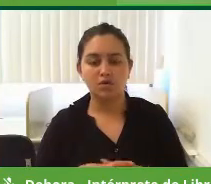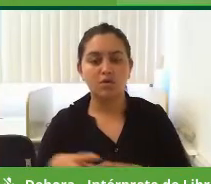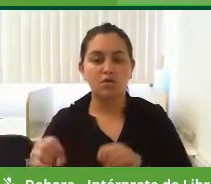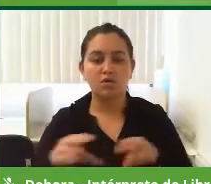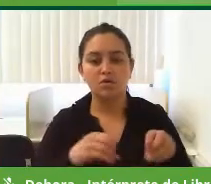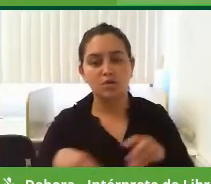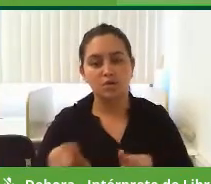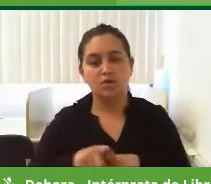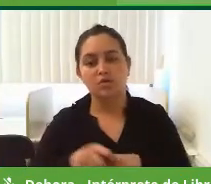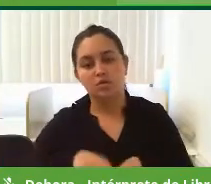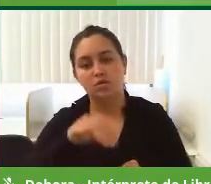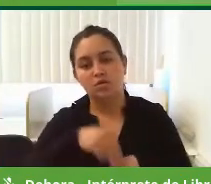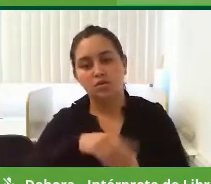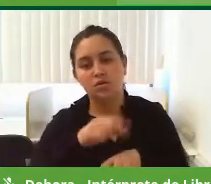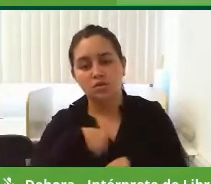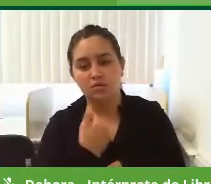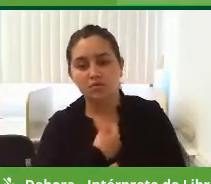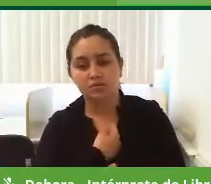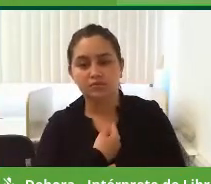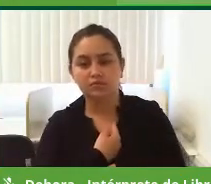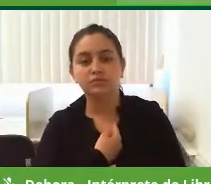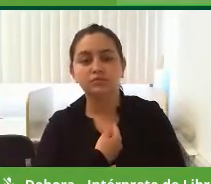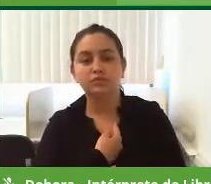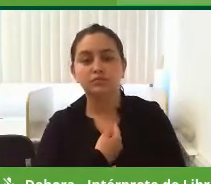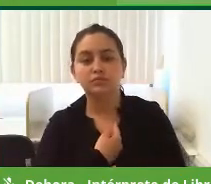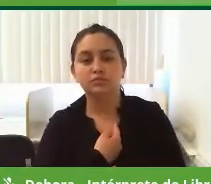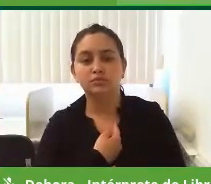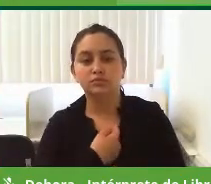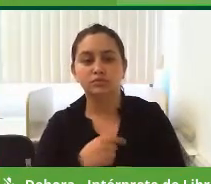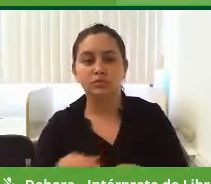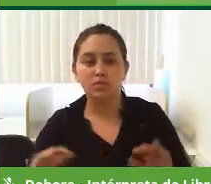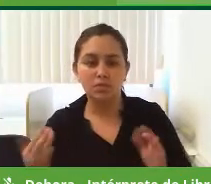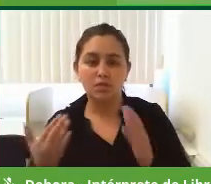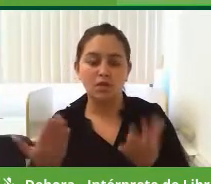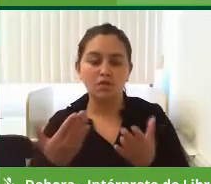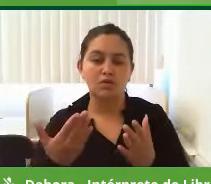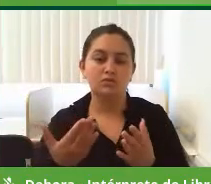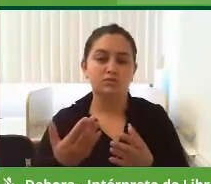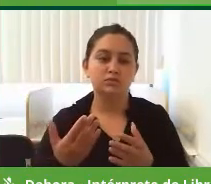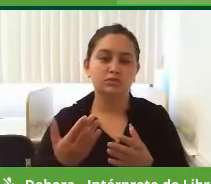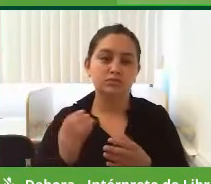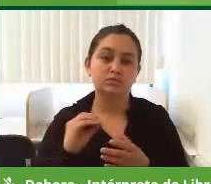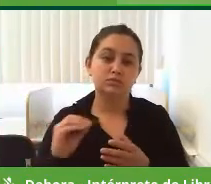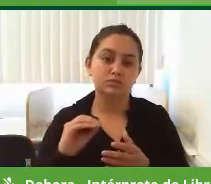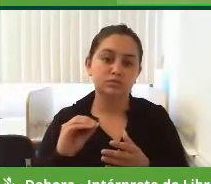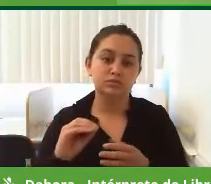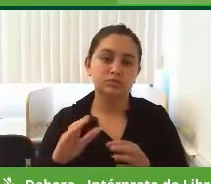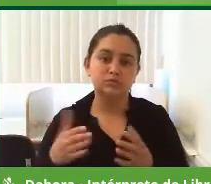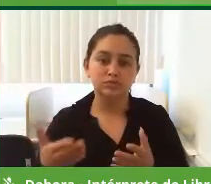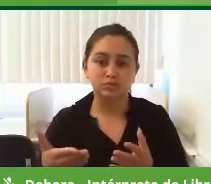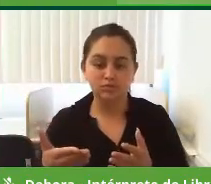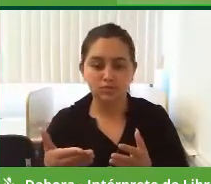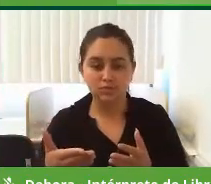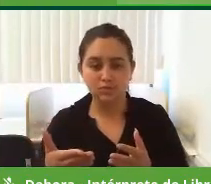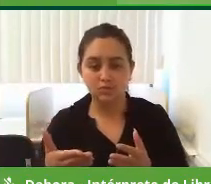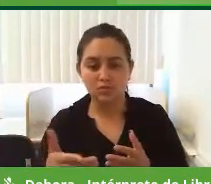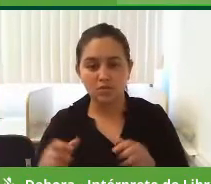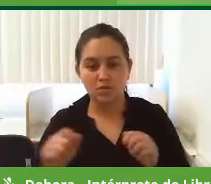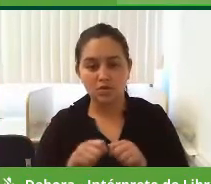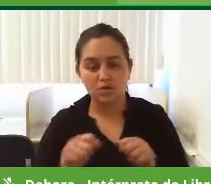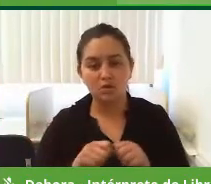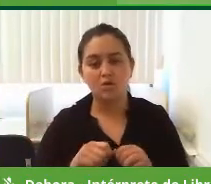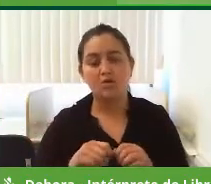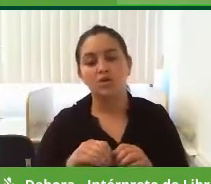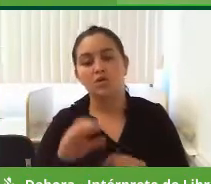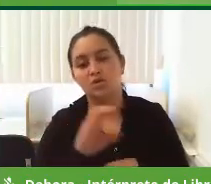do município, nós dar uma ascensão funcional para quem fizer os cursos